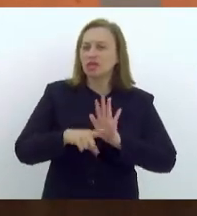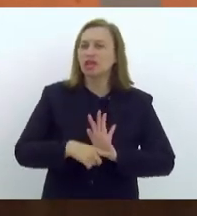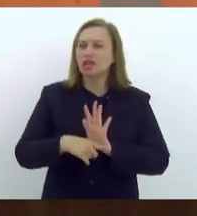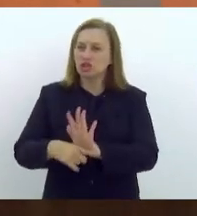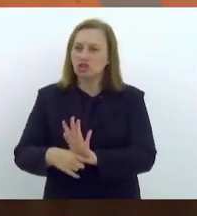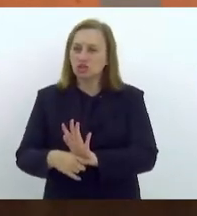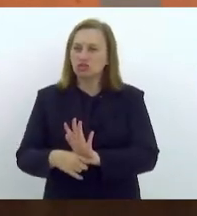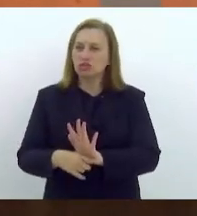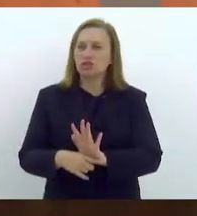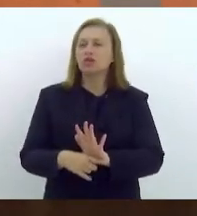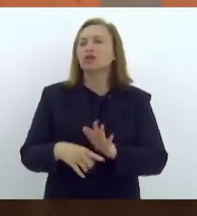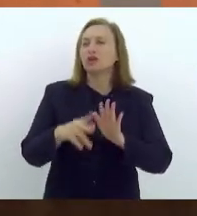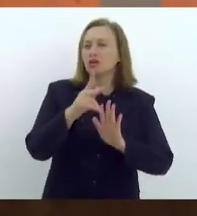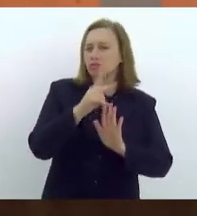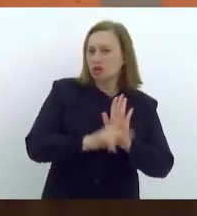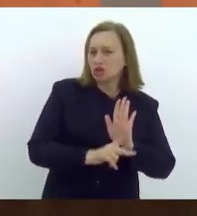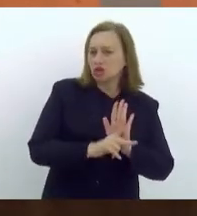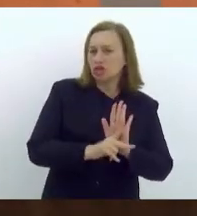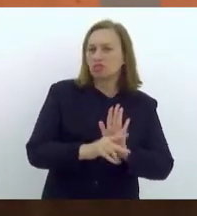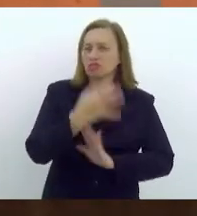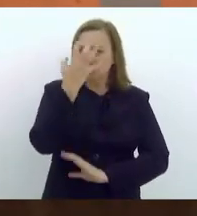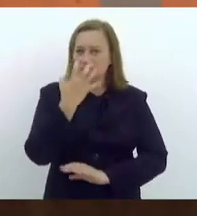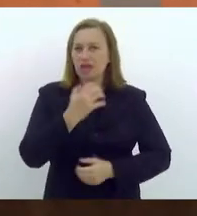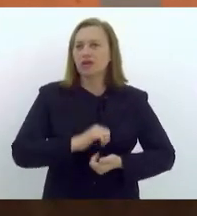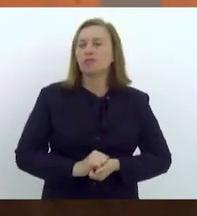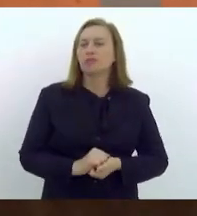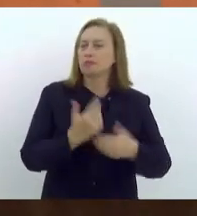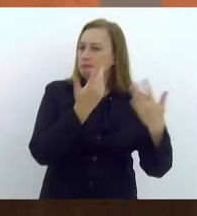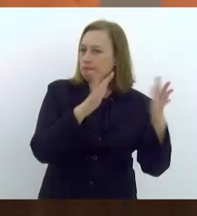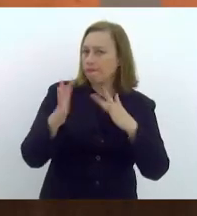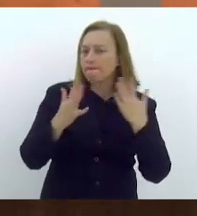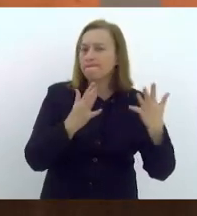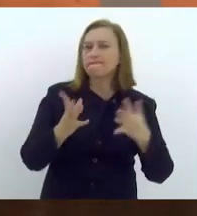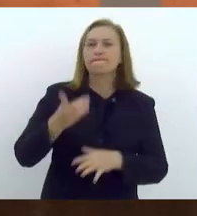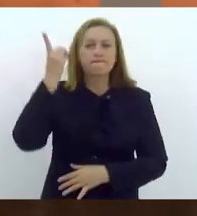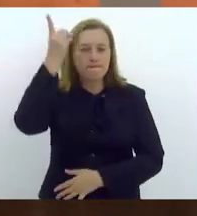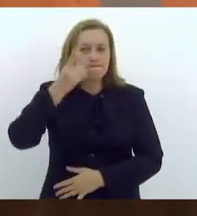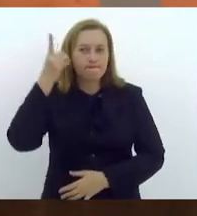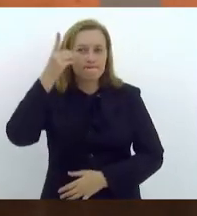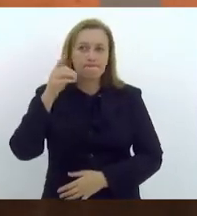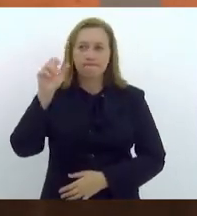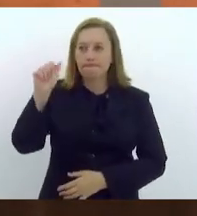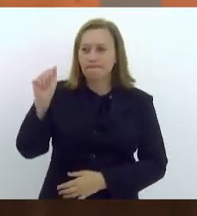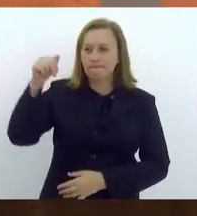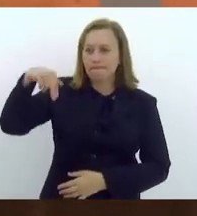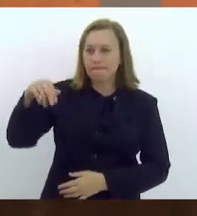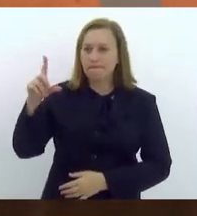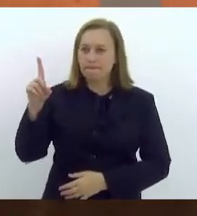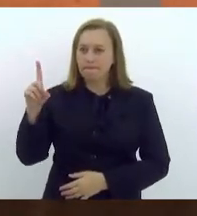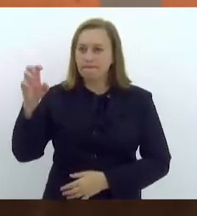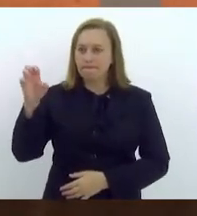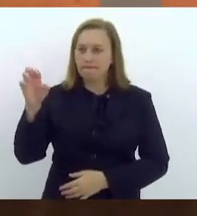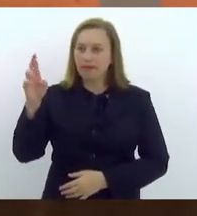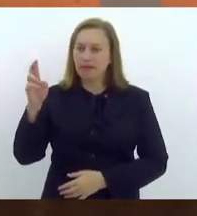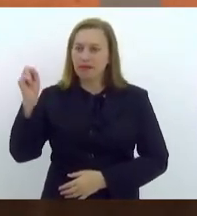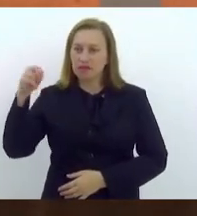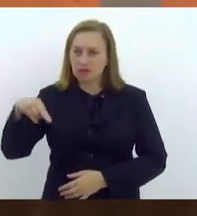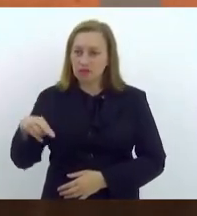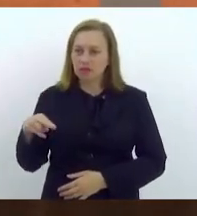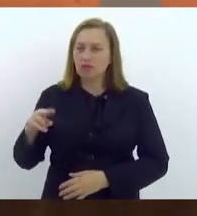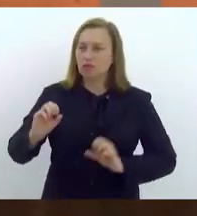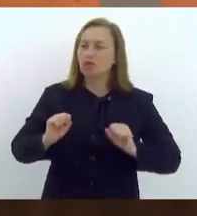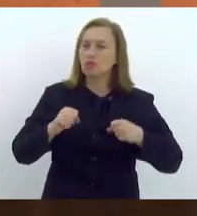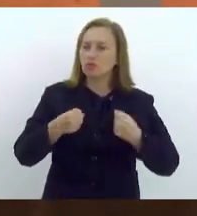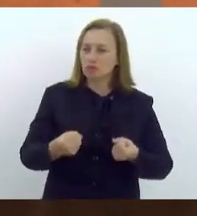celeridade do projeto e dizer também que parabenizo ao deputado Anderson Moraes pela atitude e pelo projeto.